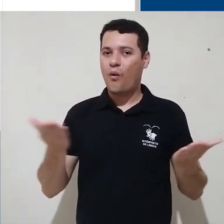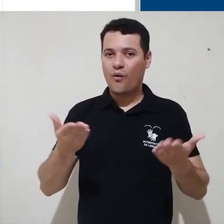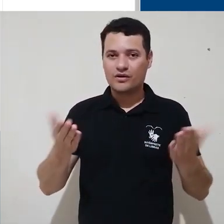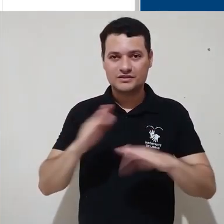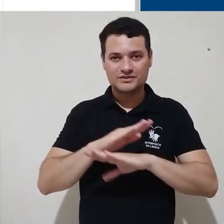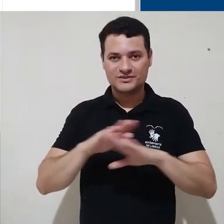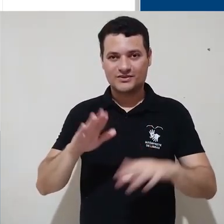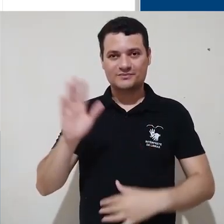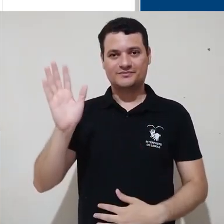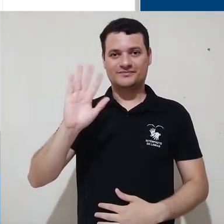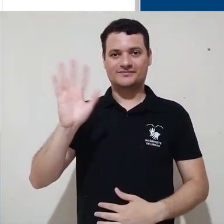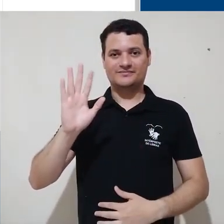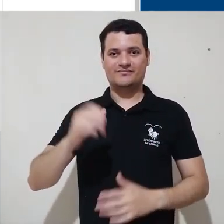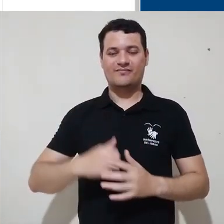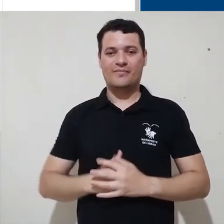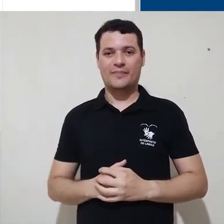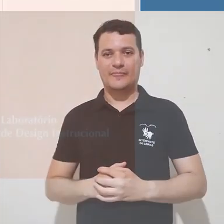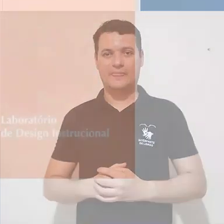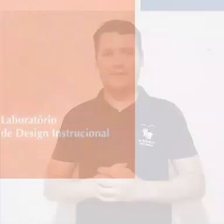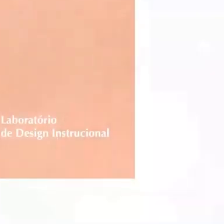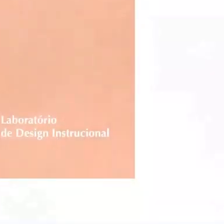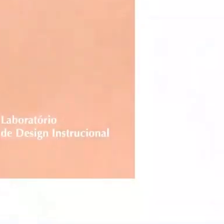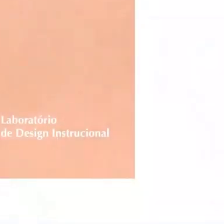por hoje é isso. Até a próxima aula.